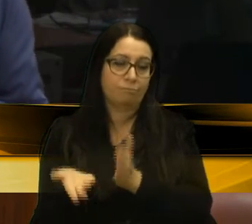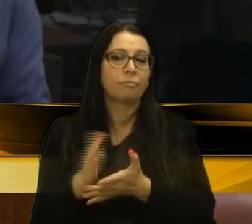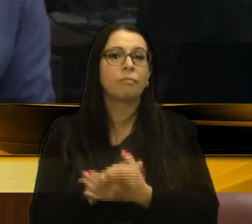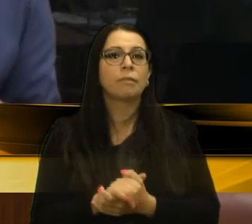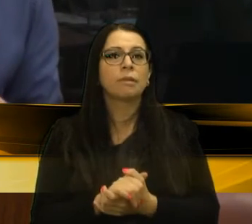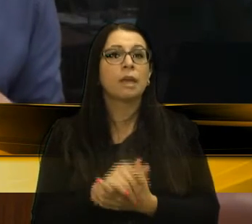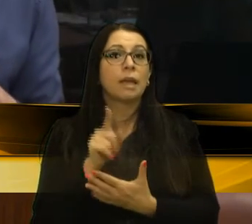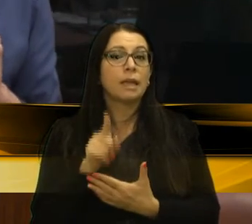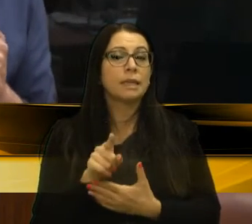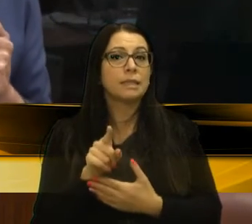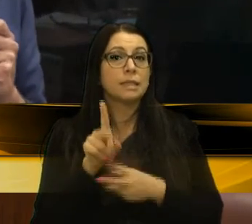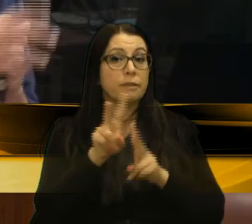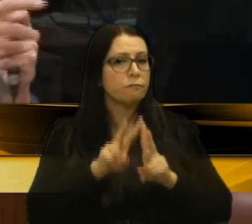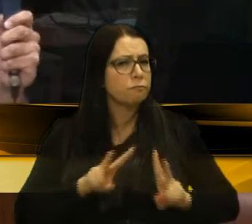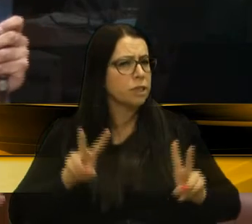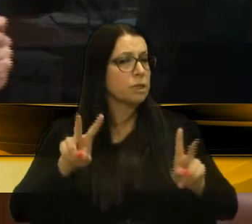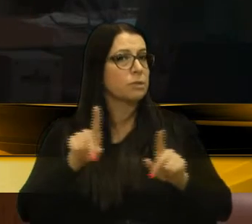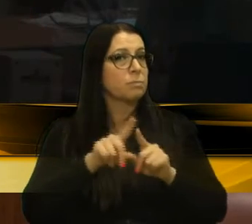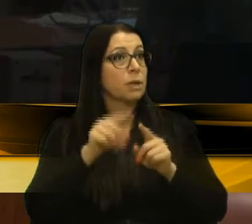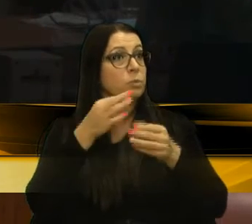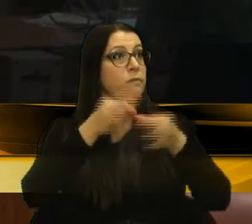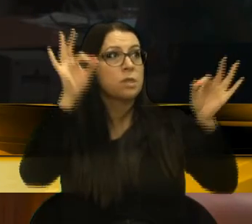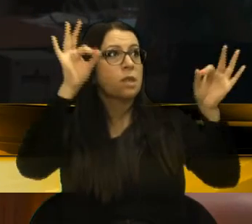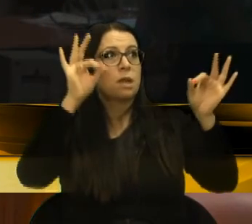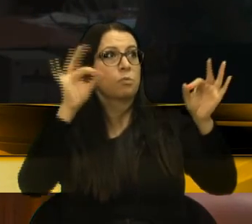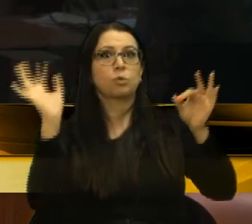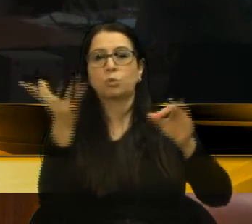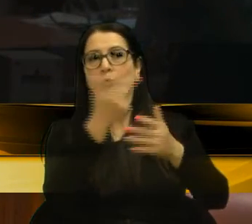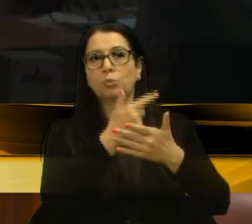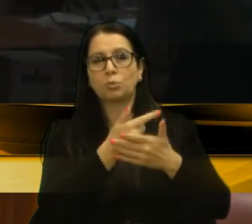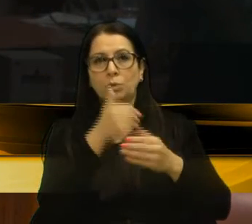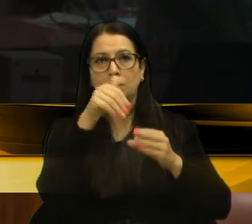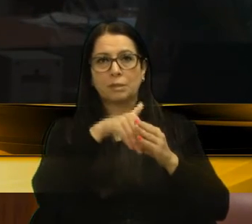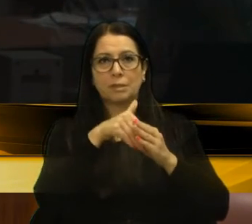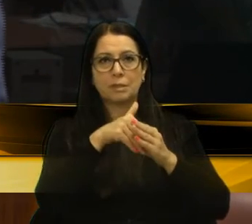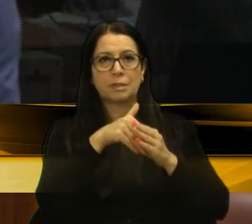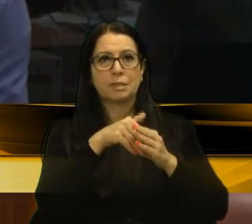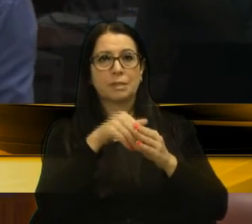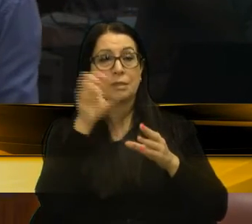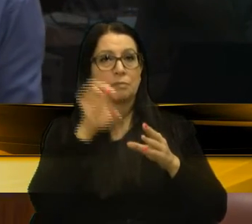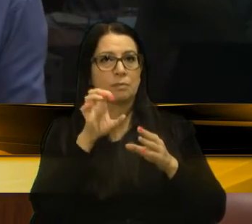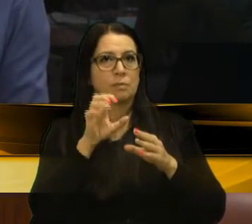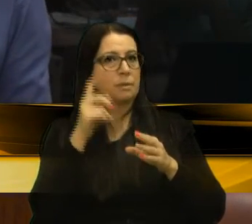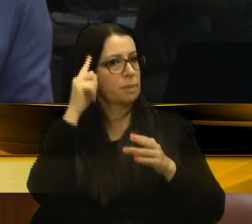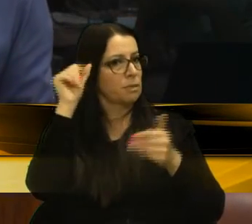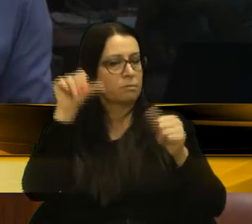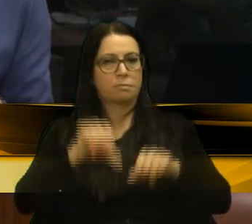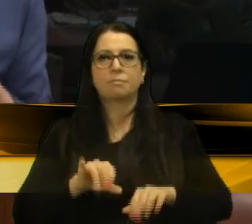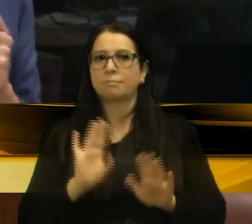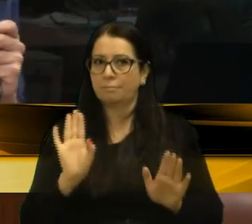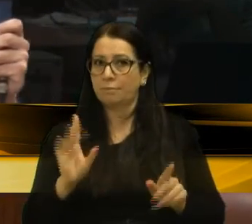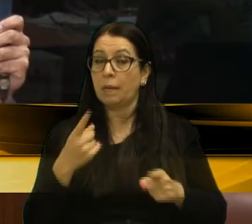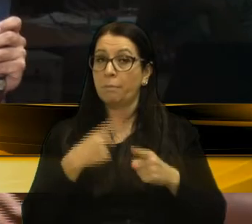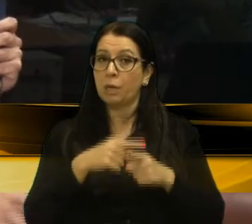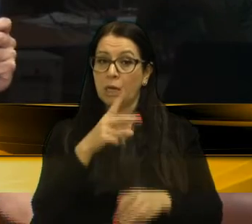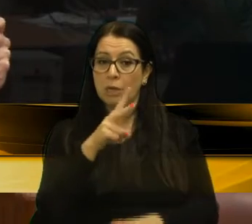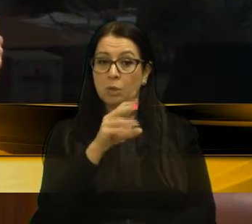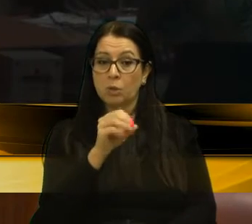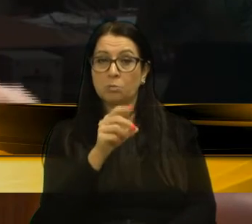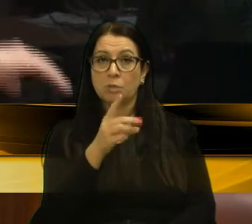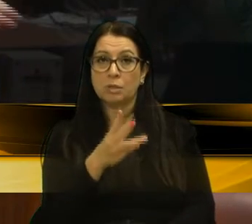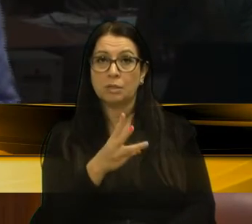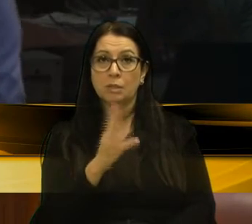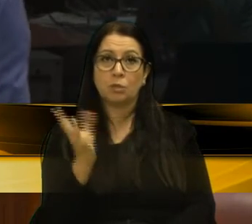E essa visão também do salvador da pátria, creio que com eleição do governador Eduardo Leite caiu por terra. Porque em 2013 as